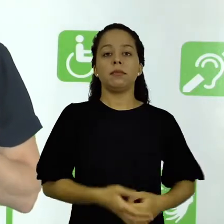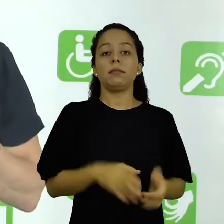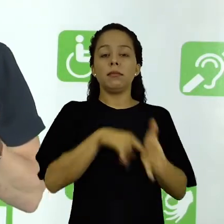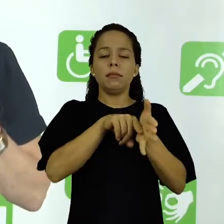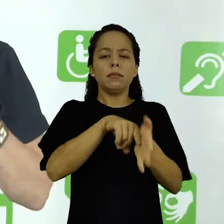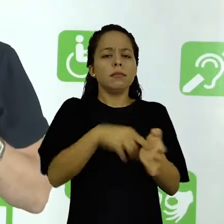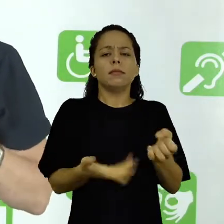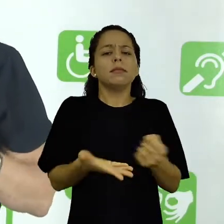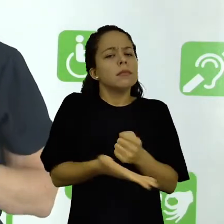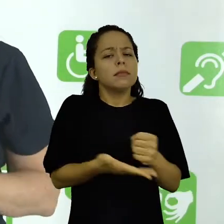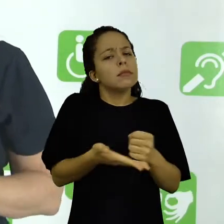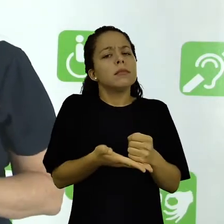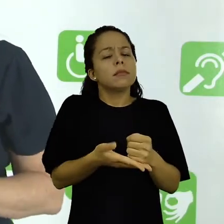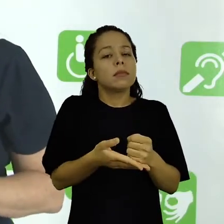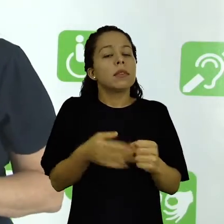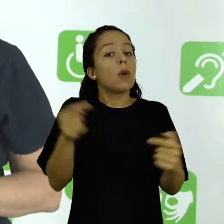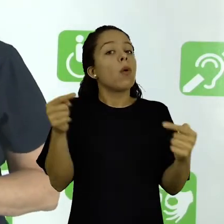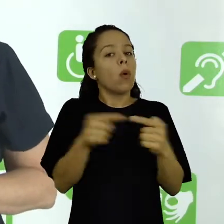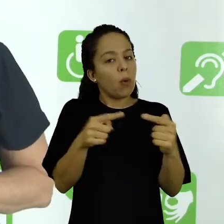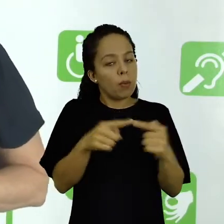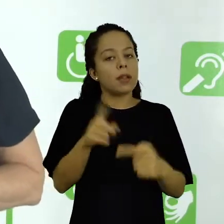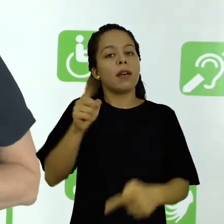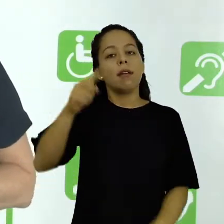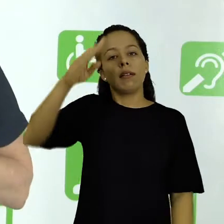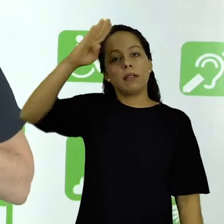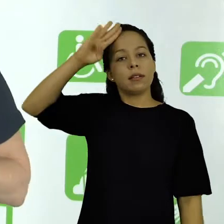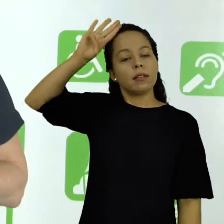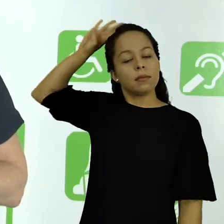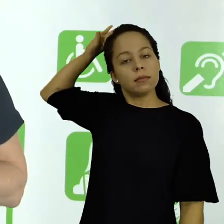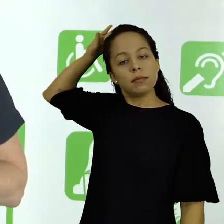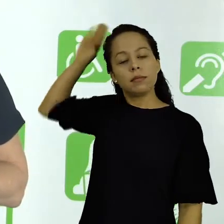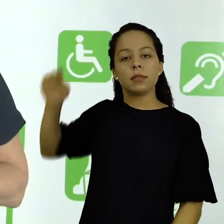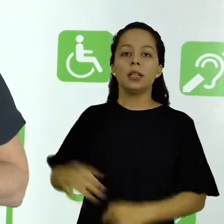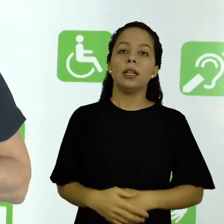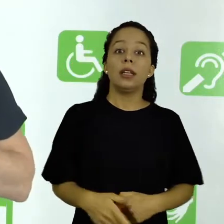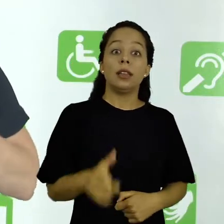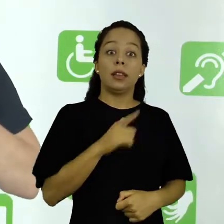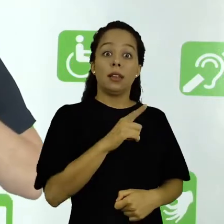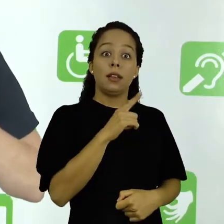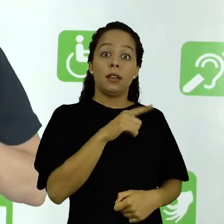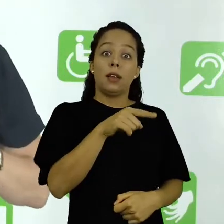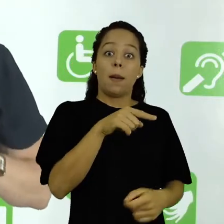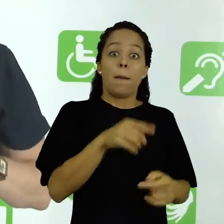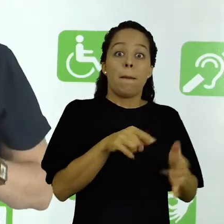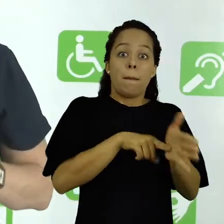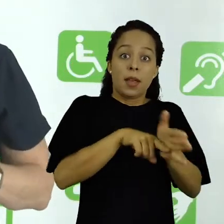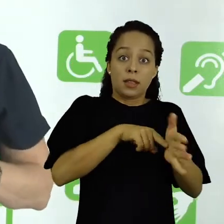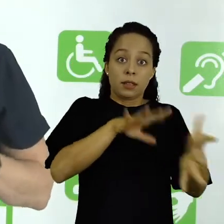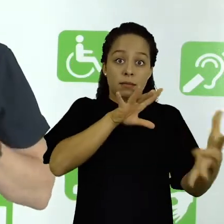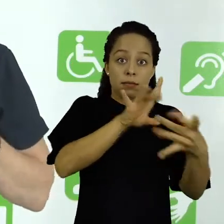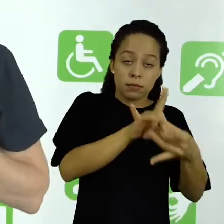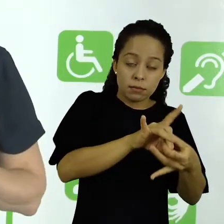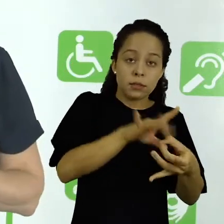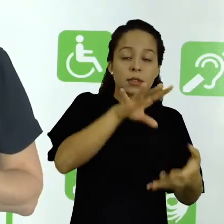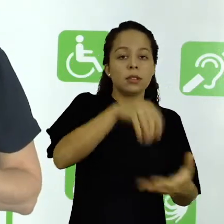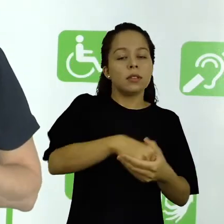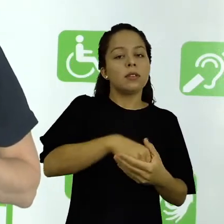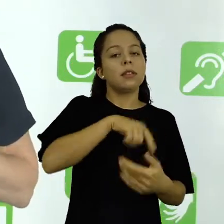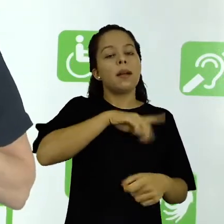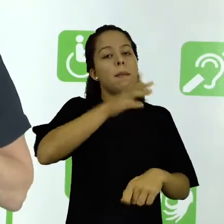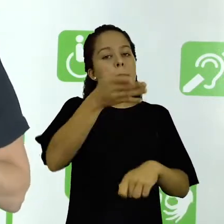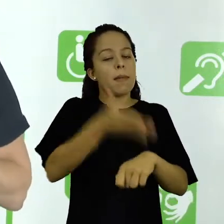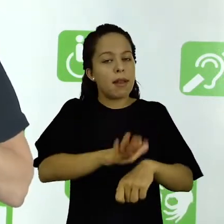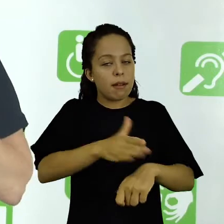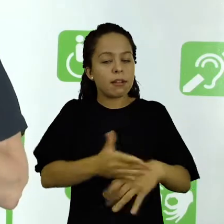Esta pesquisa básica está relacionada ao mundo acadêmico. Já a pesquisa aplicada, ela produz conhecimentos